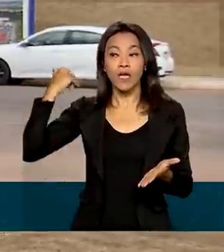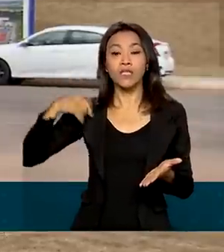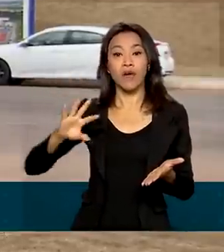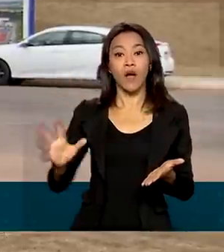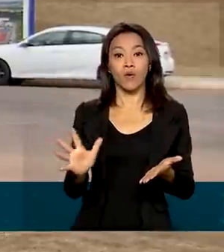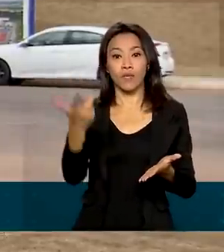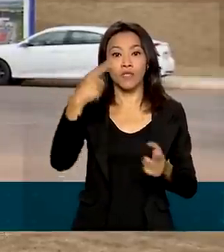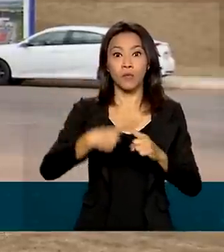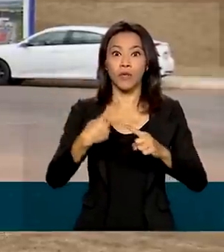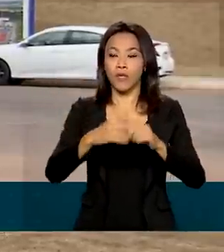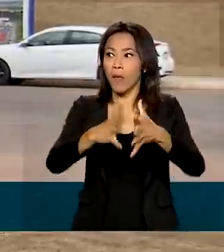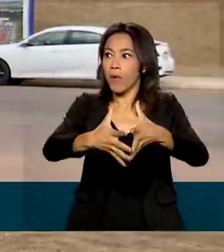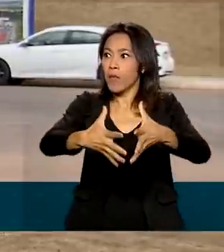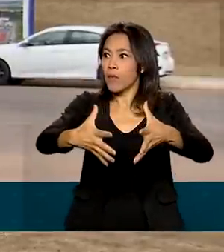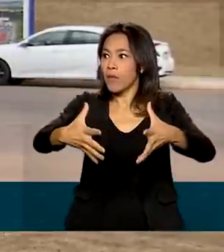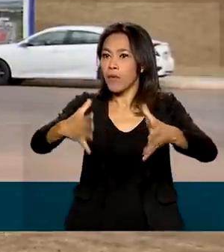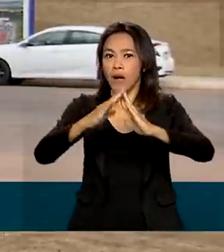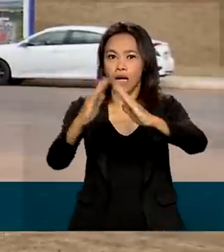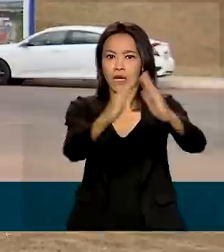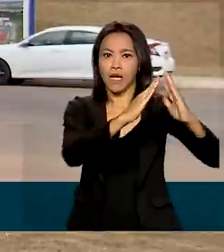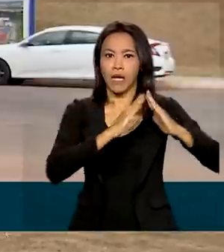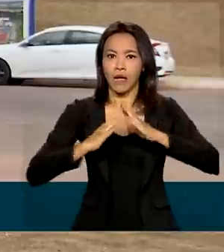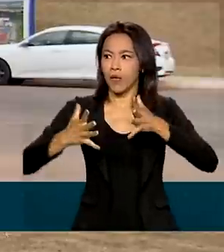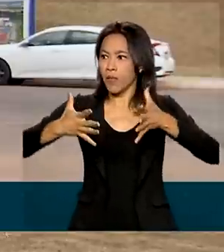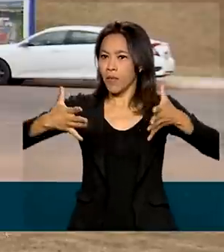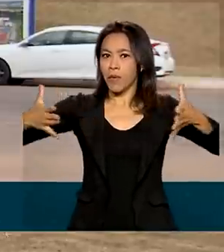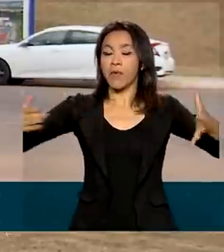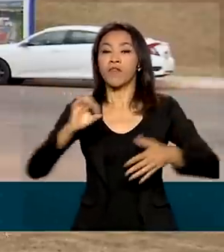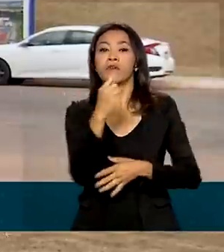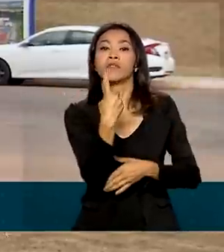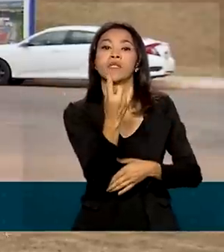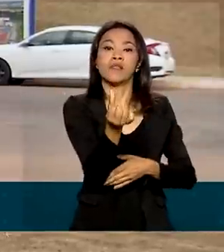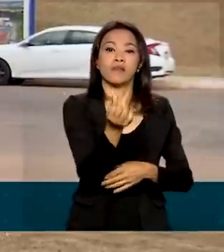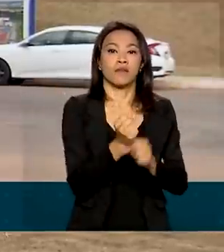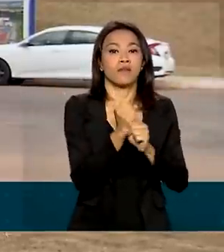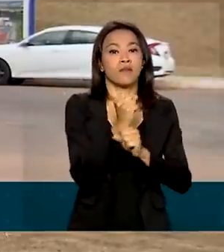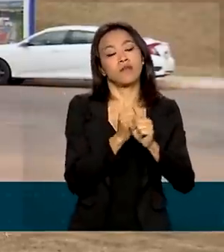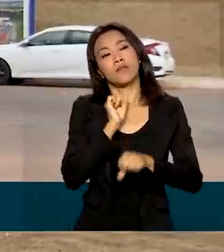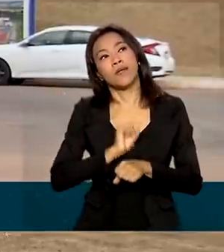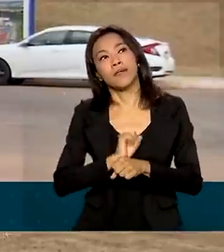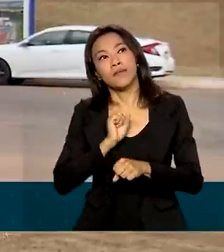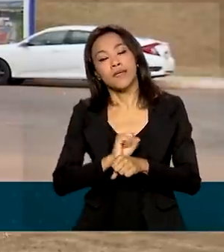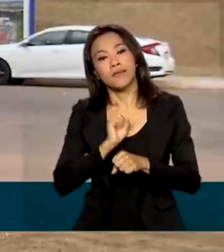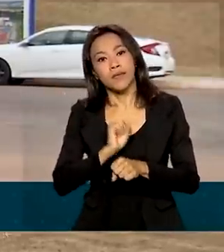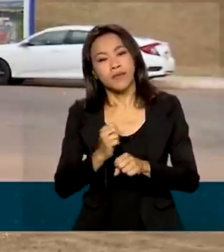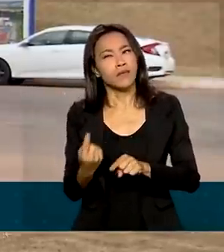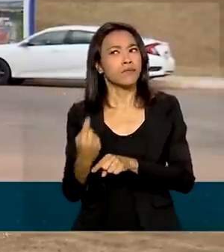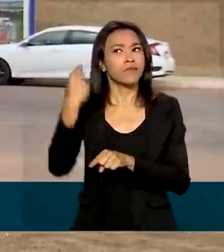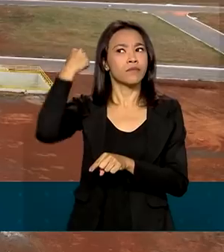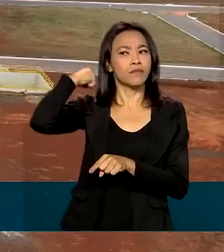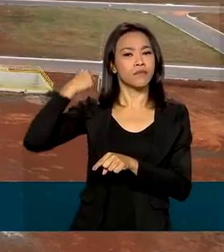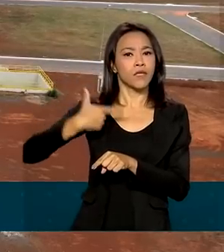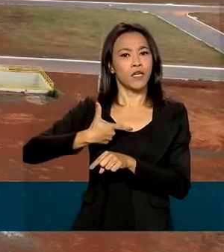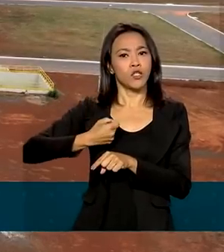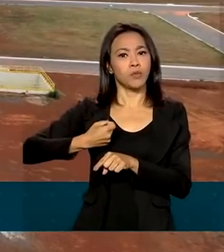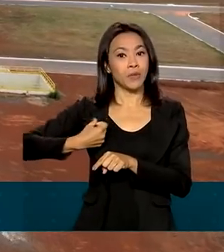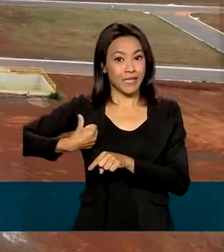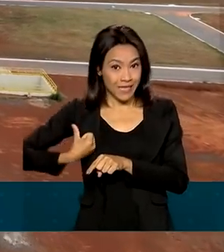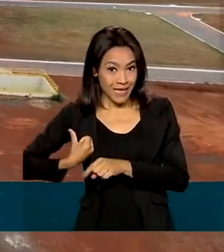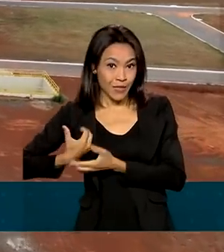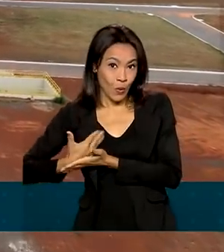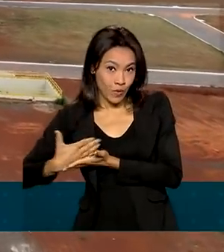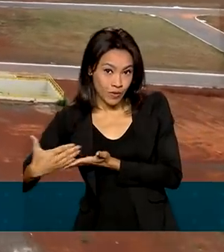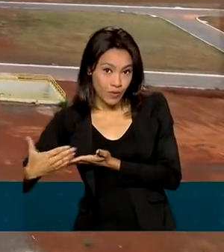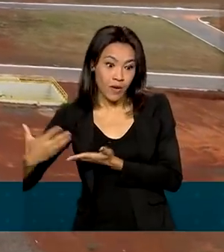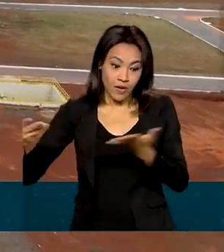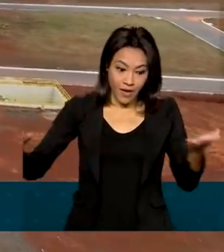populacional aqui na região. Foram 16 anos de espera. Os estudos de viabilidade começaram em 2006. Agora, a água